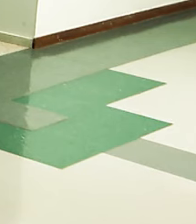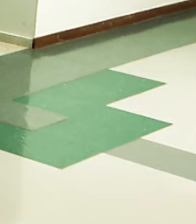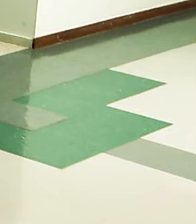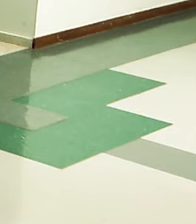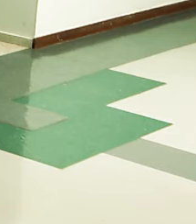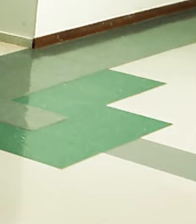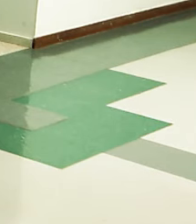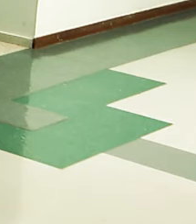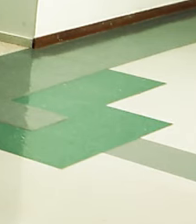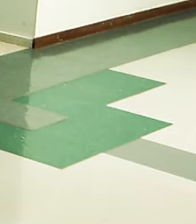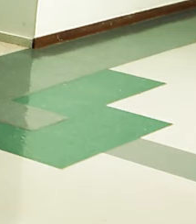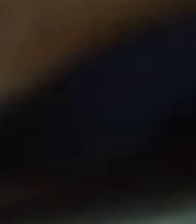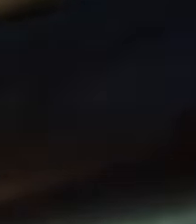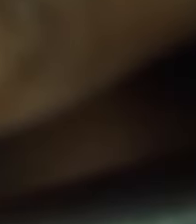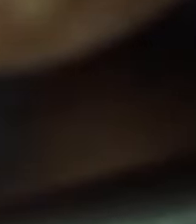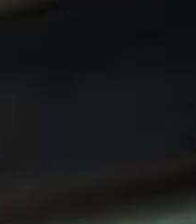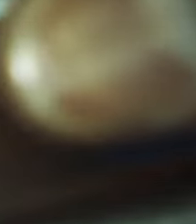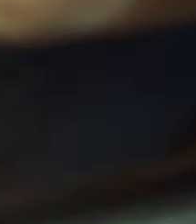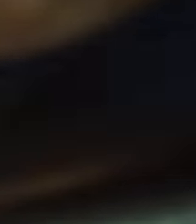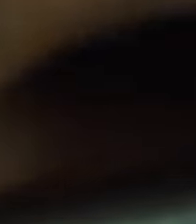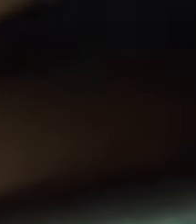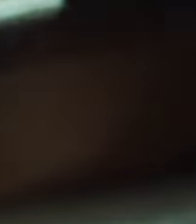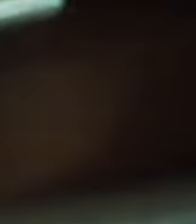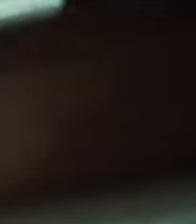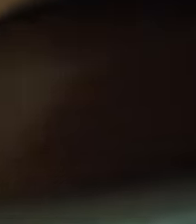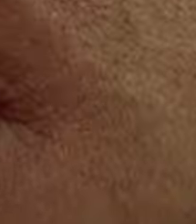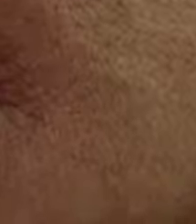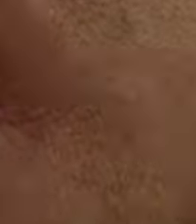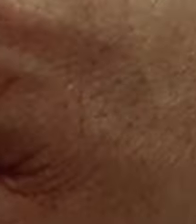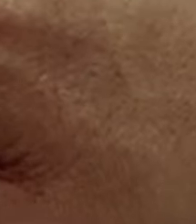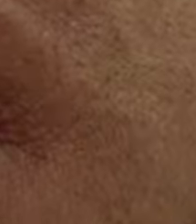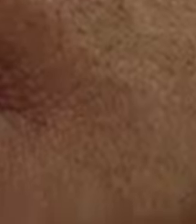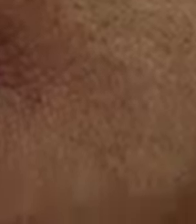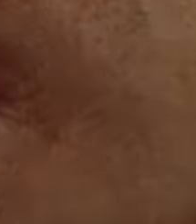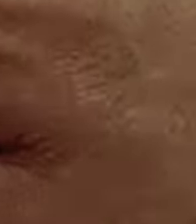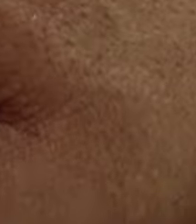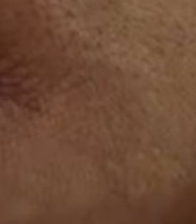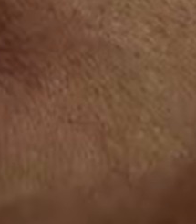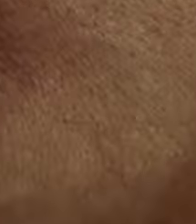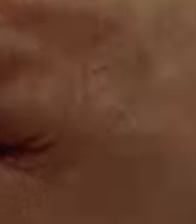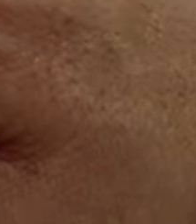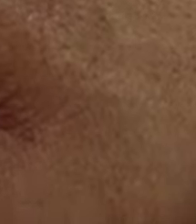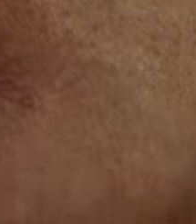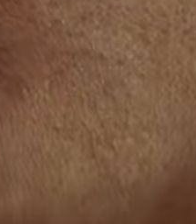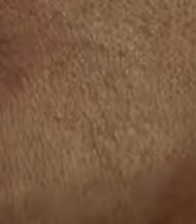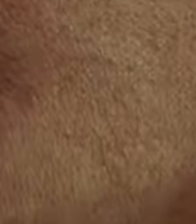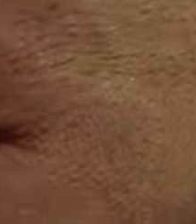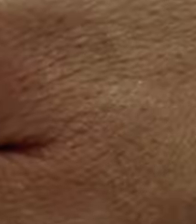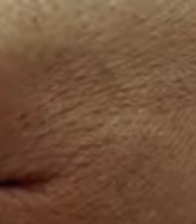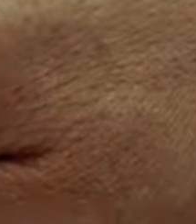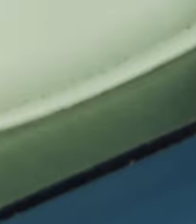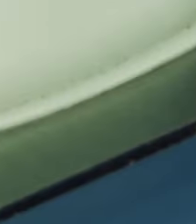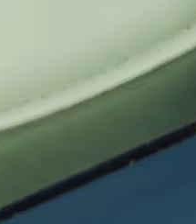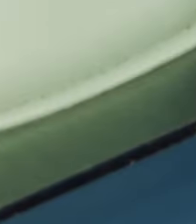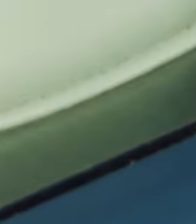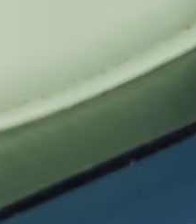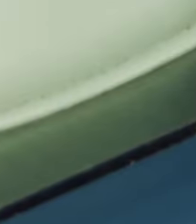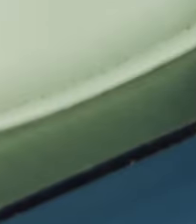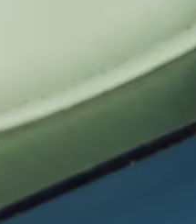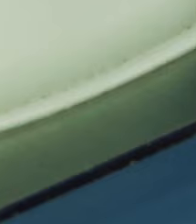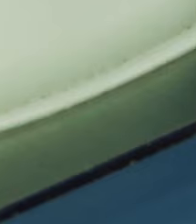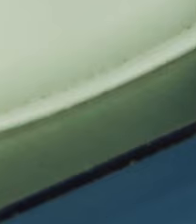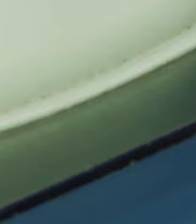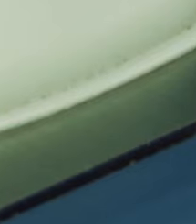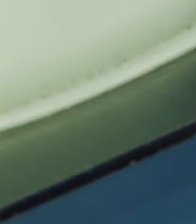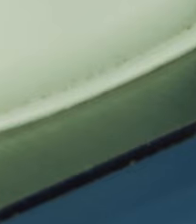conta corrente utilizada para o recebimento do salário de um devedor que fez empréstimo consignado porque havia